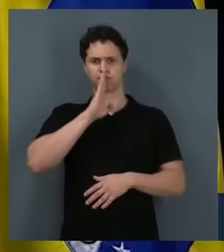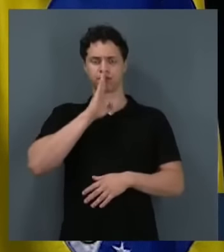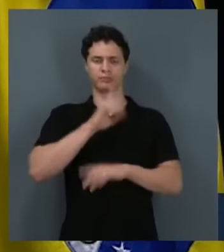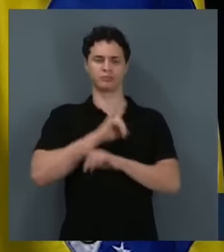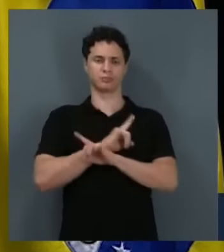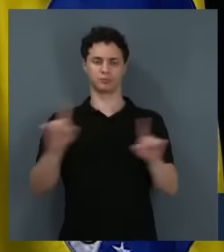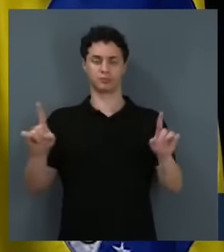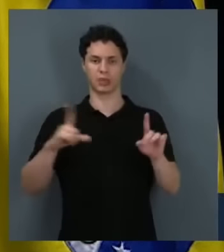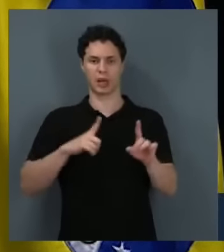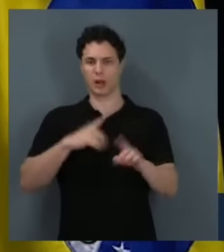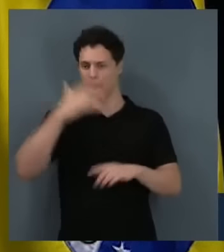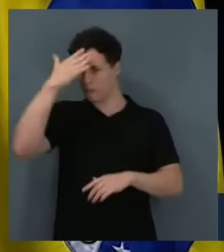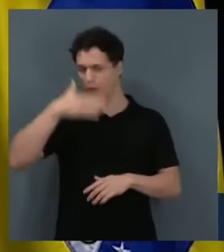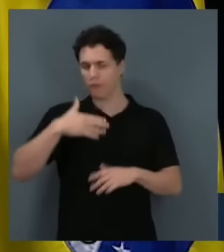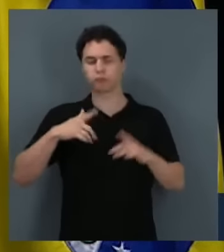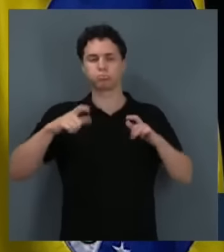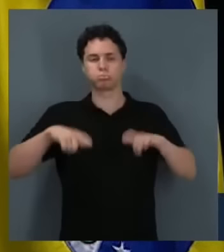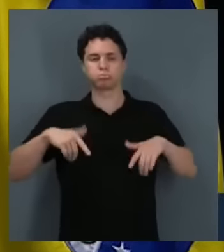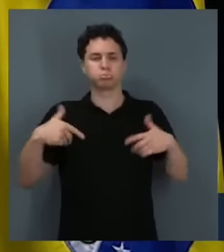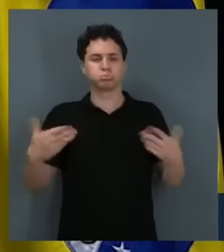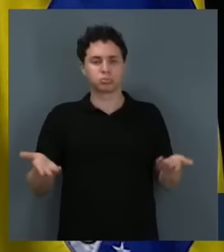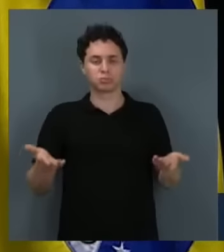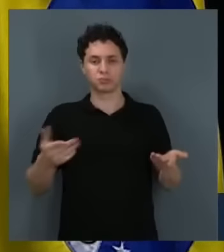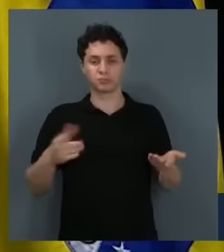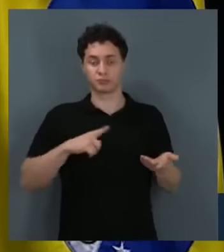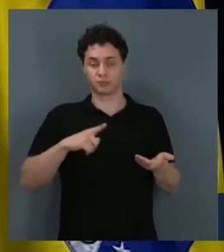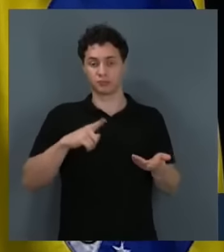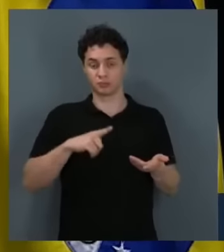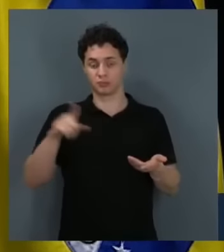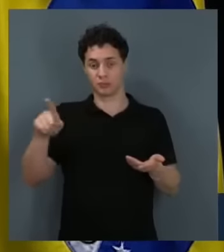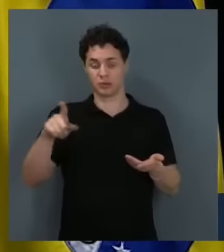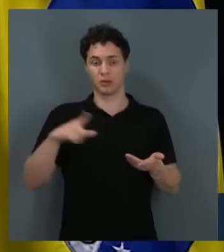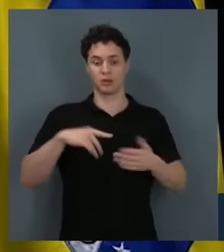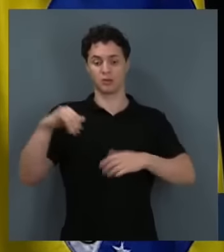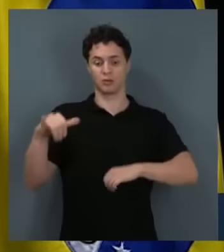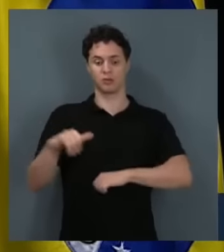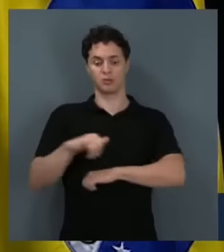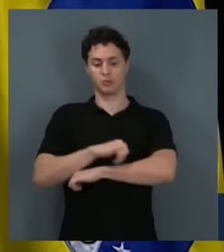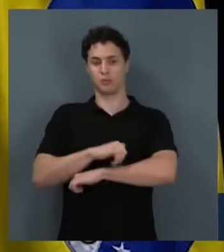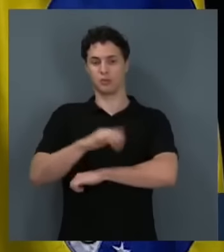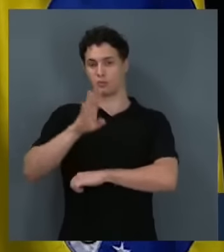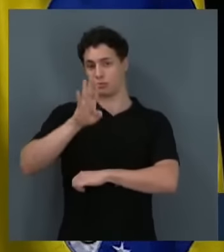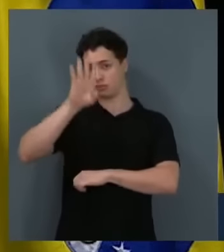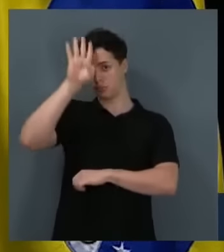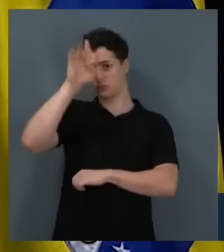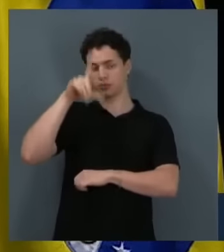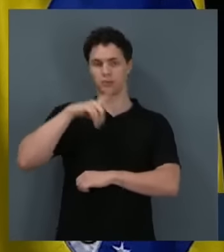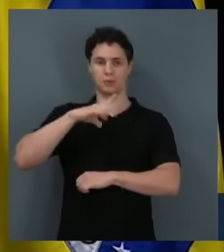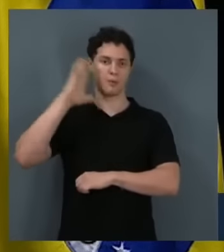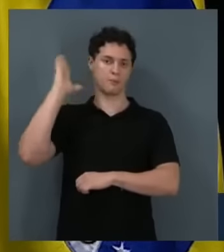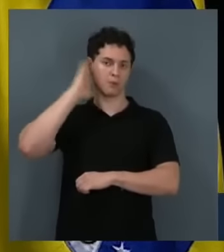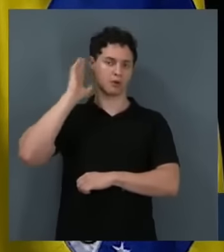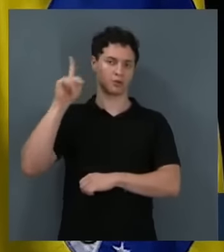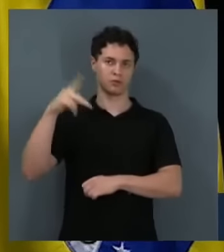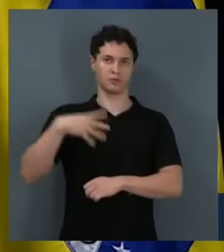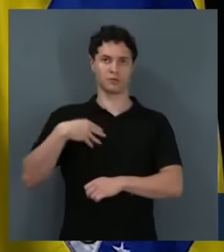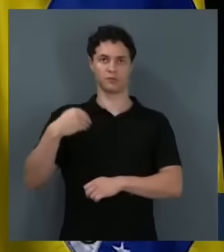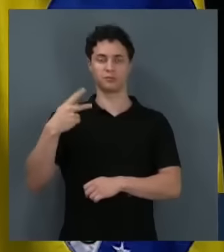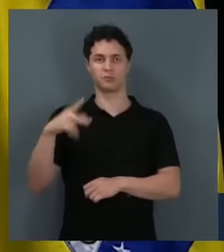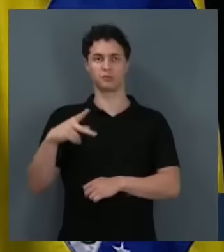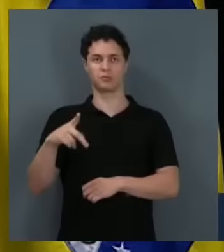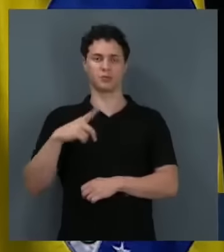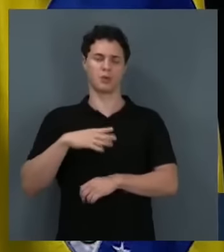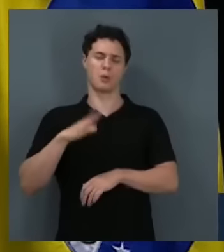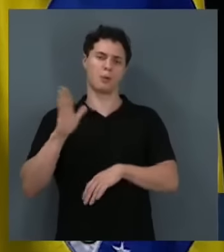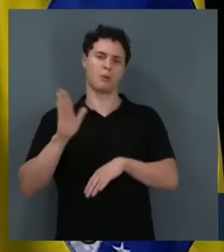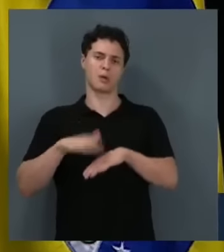Ele cria as provas. No aeroporto de Roma, deram um tapa no pé do vidro do filho dele. Meu Deus, que coisa trágica. Bateram